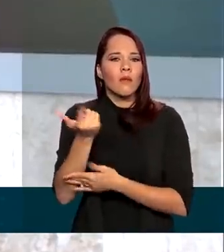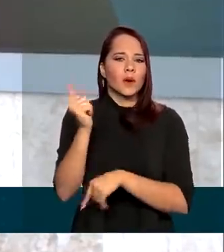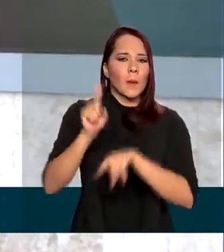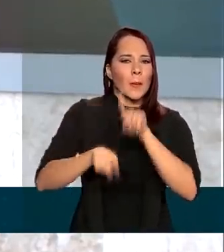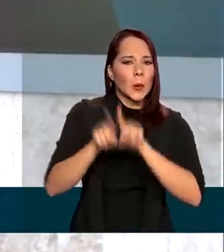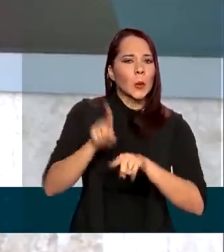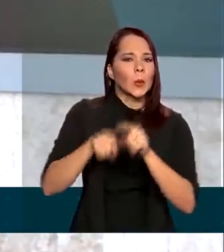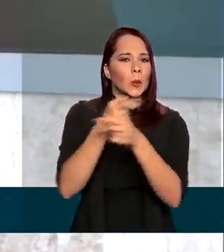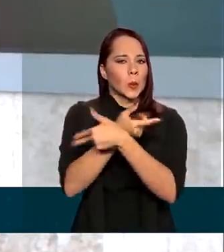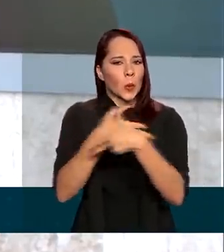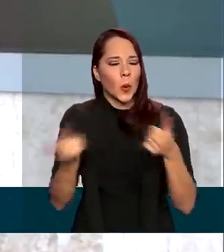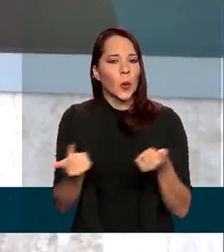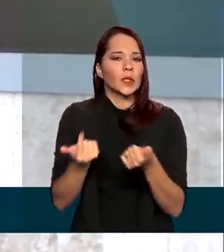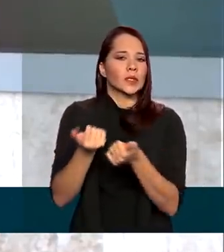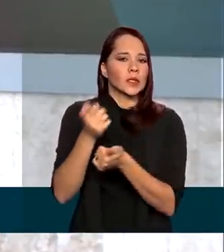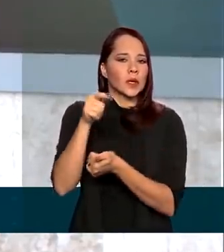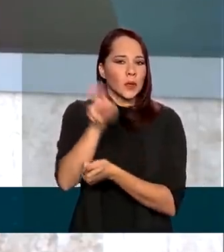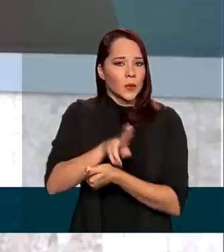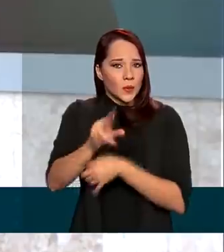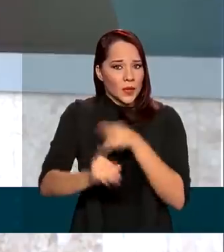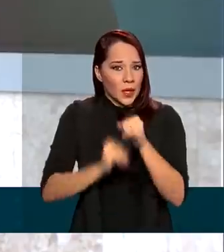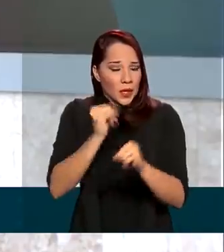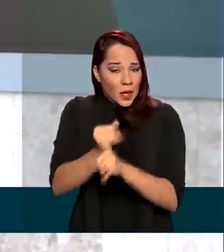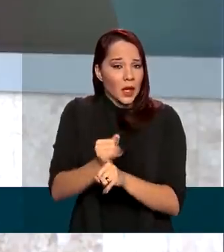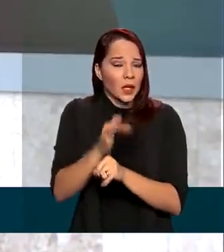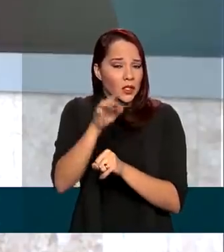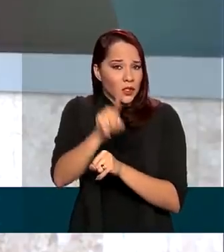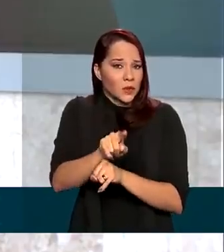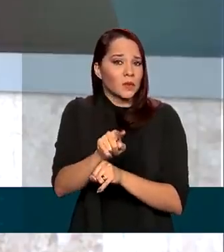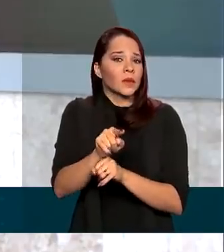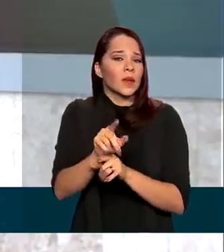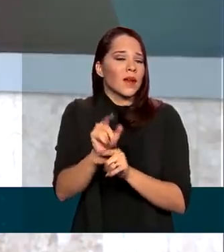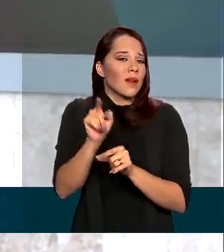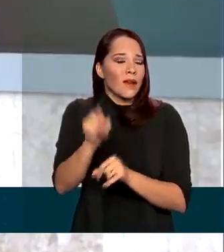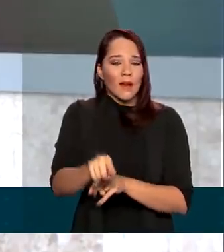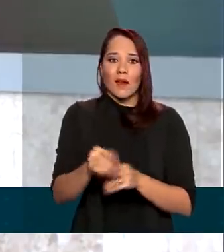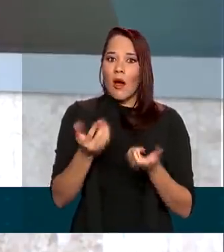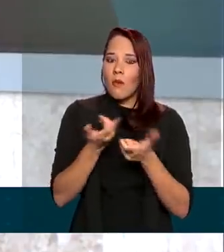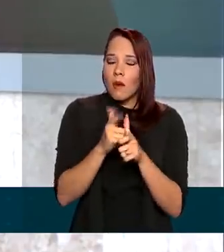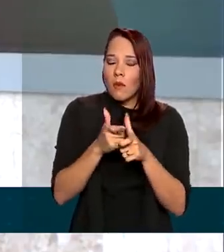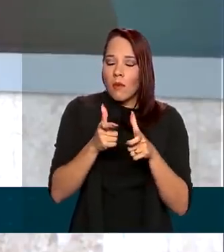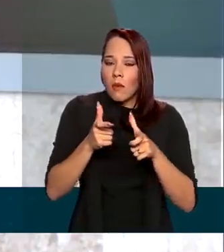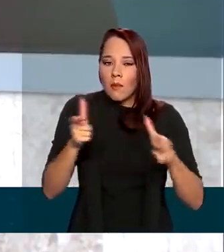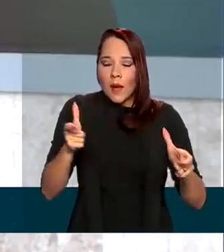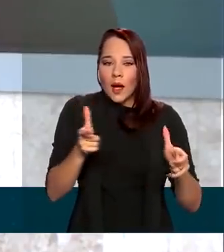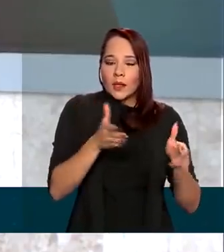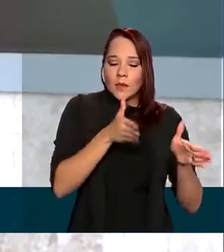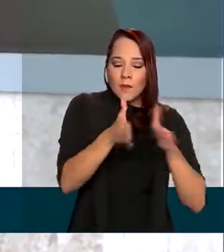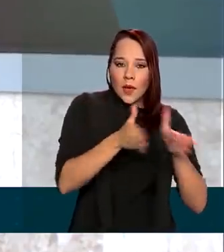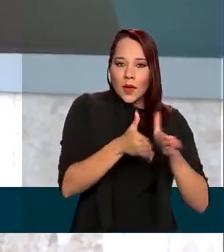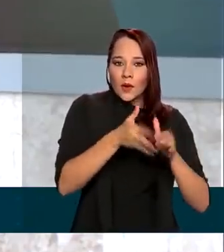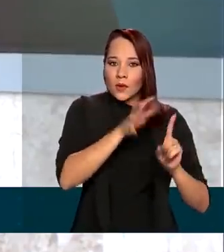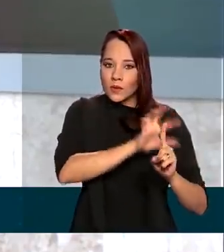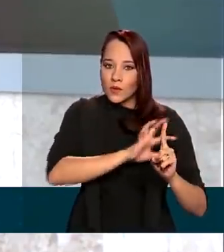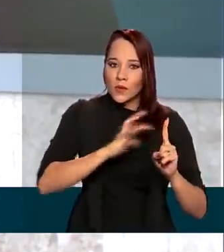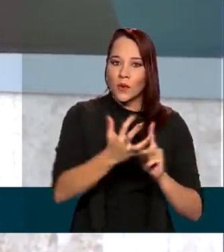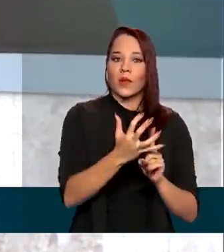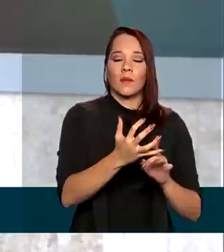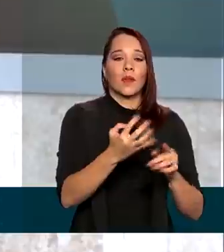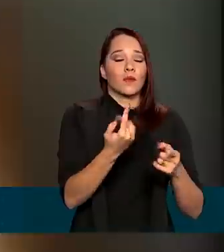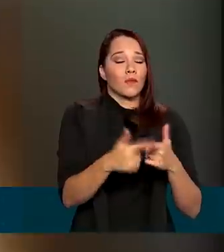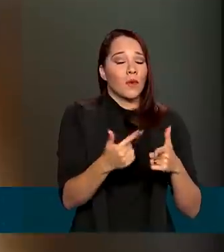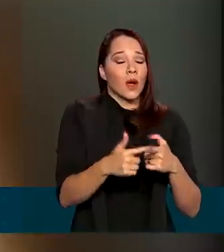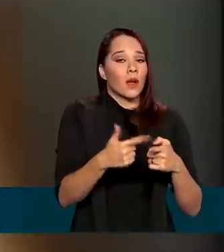produtos e mercadorias não presencial foi acelerado durante o isolamento causado pela